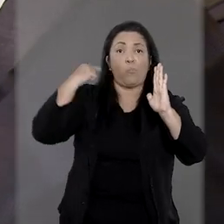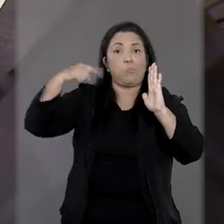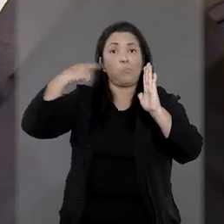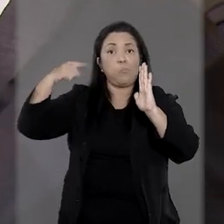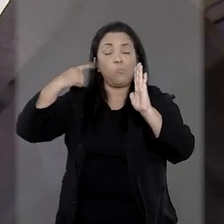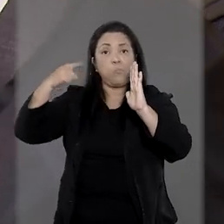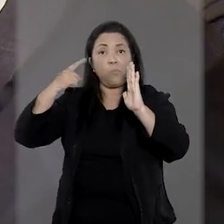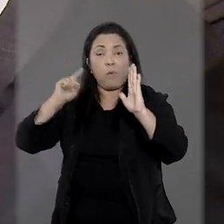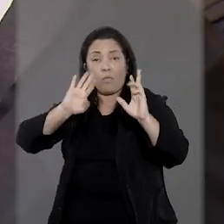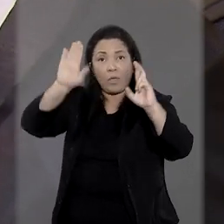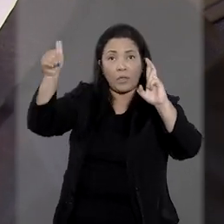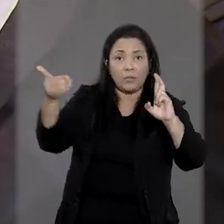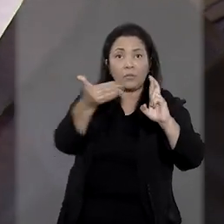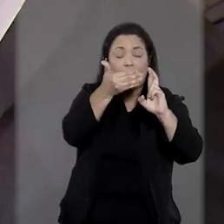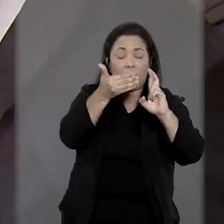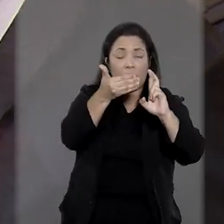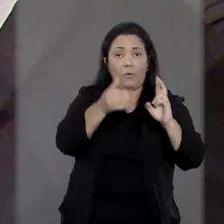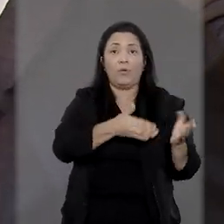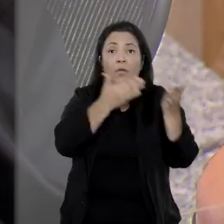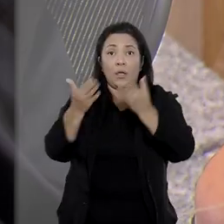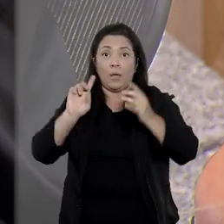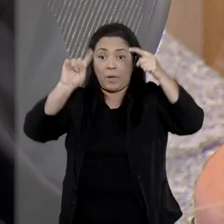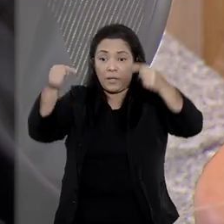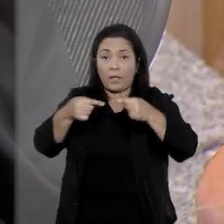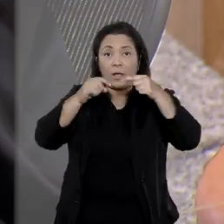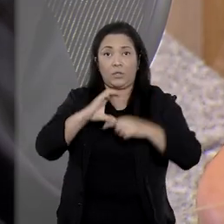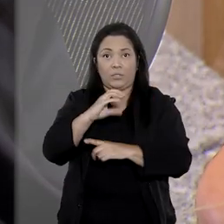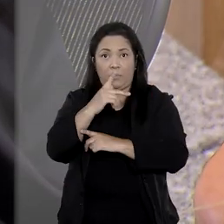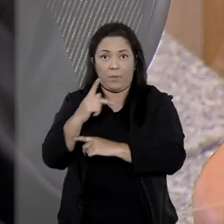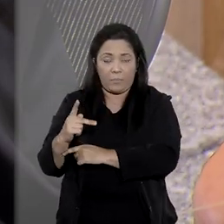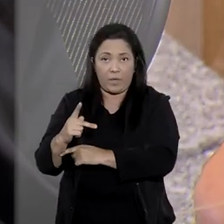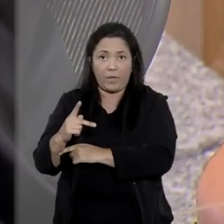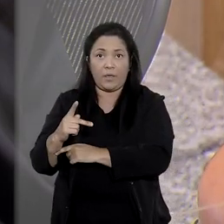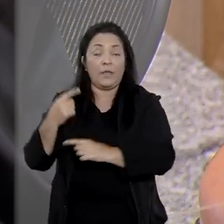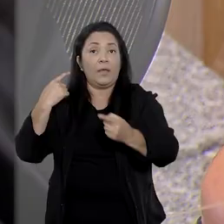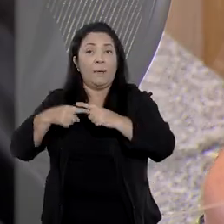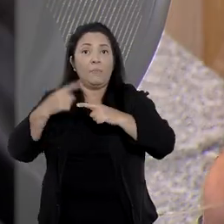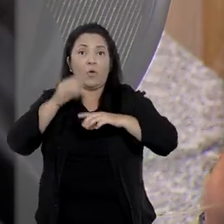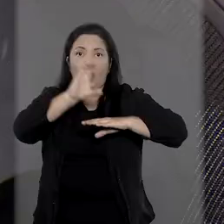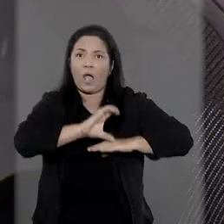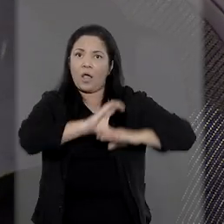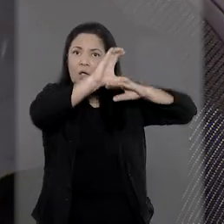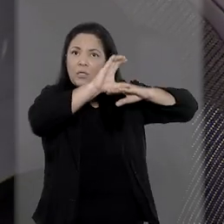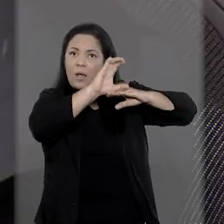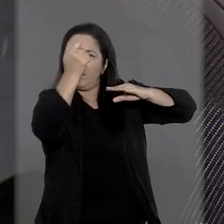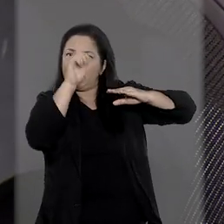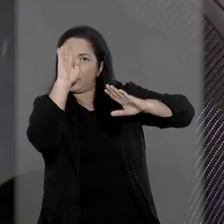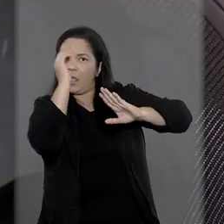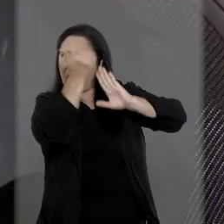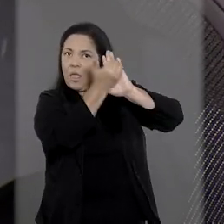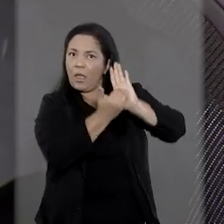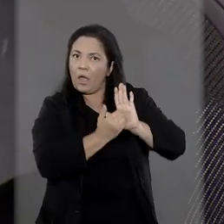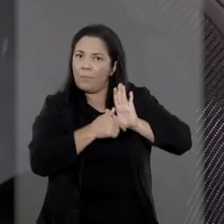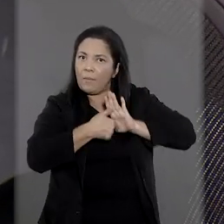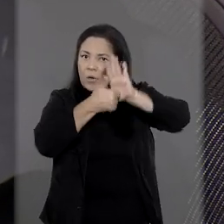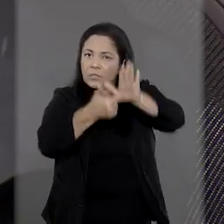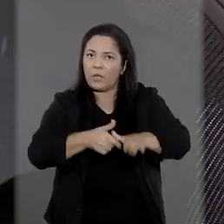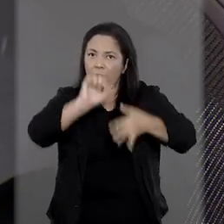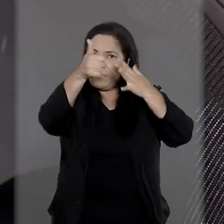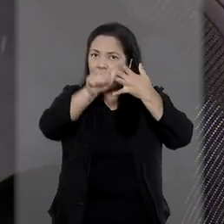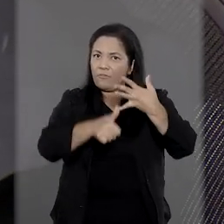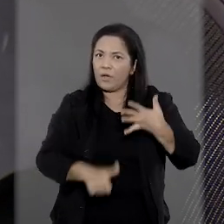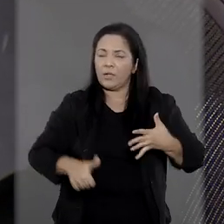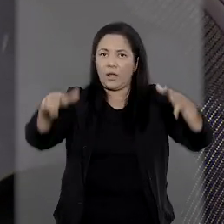defesa, agora considerando o dispositivo do CPP, cuja constitucionalidade ainda deve ser encaminhada para